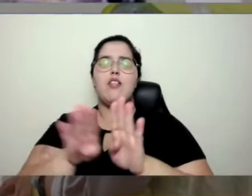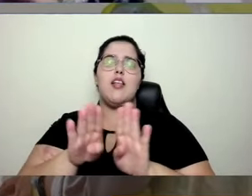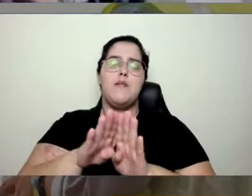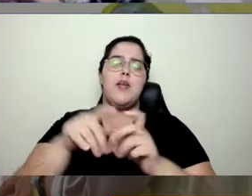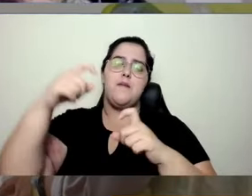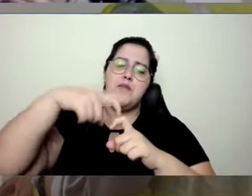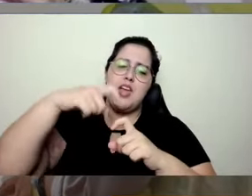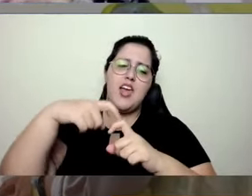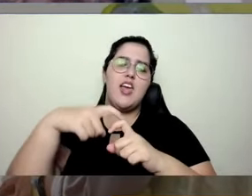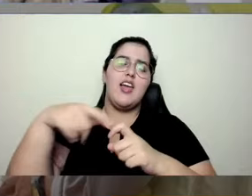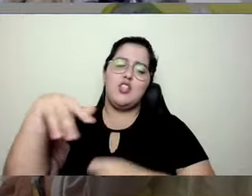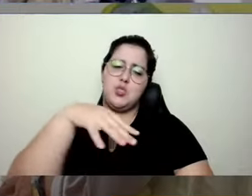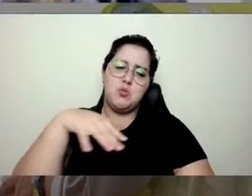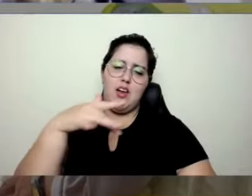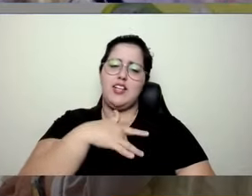né,